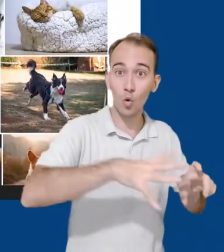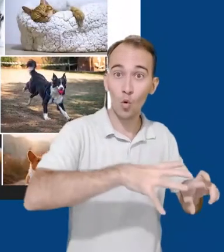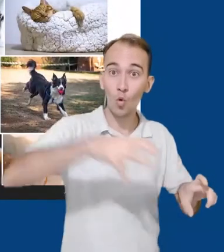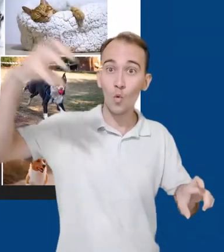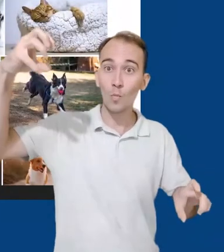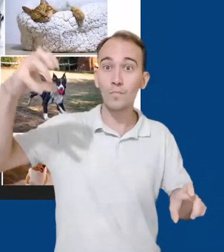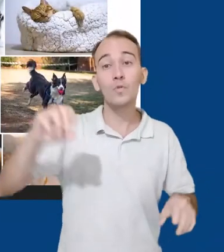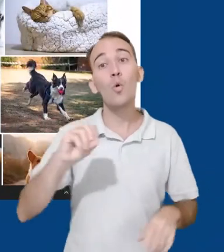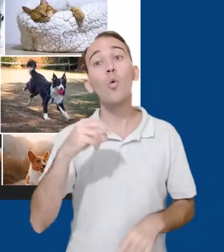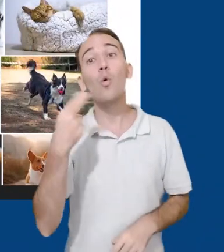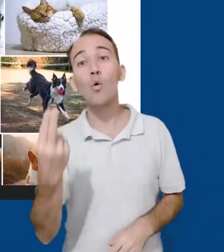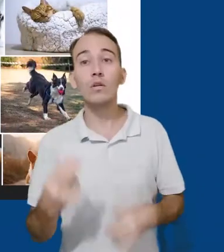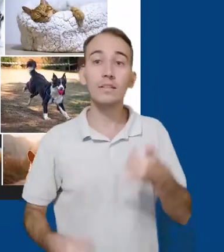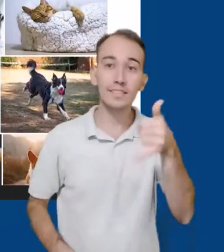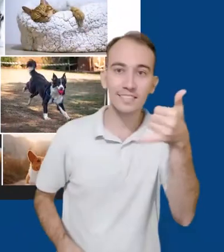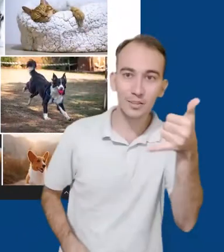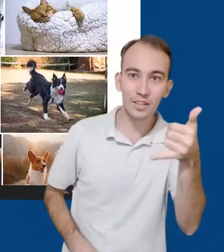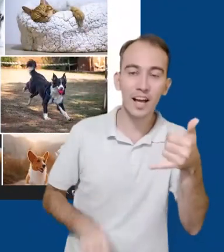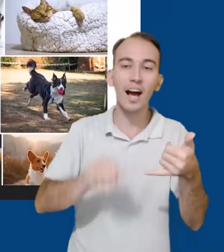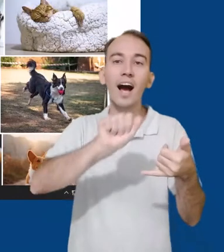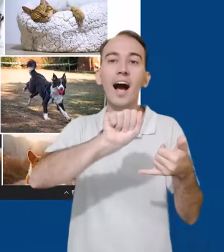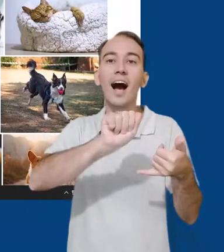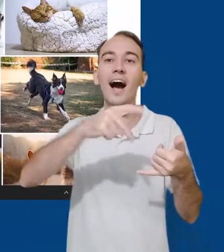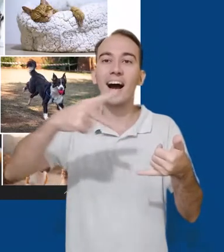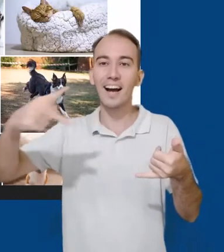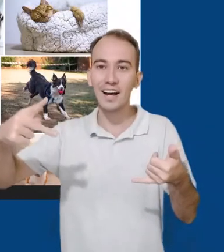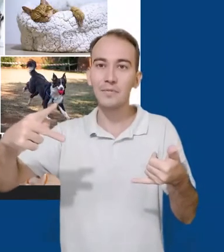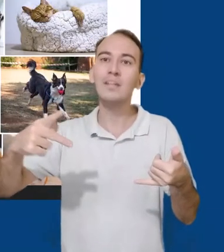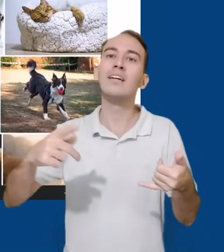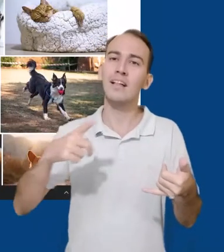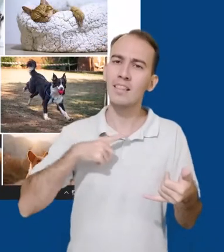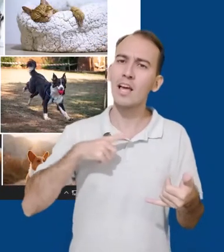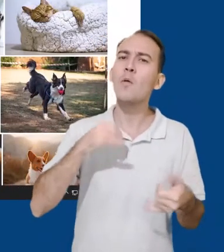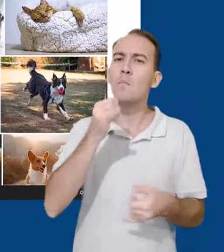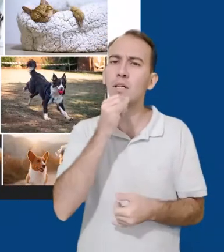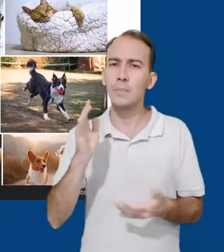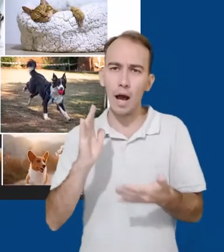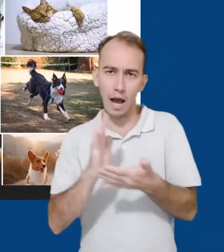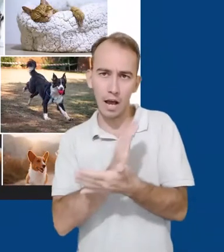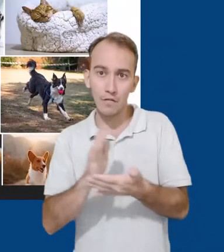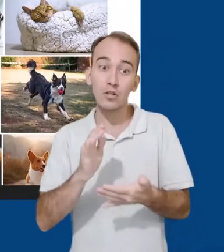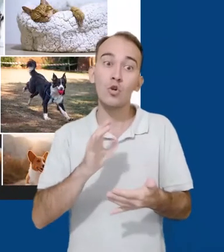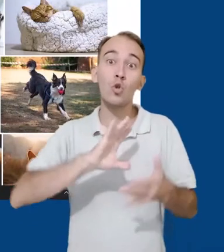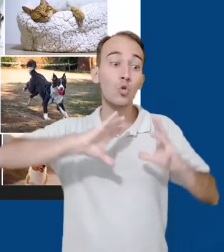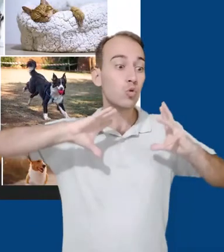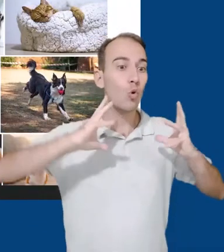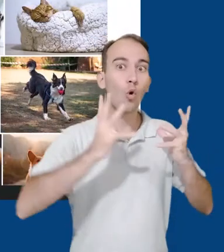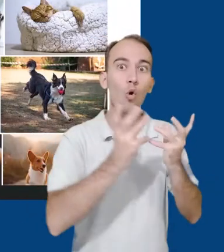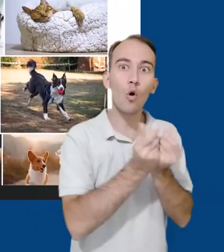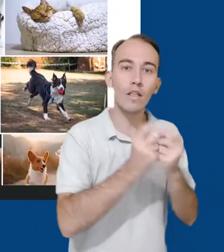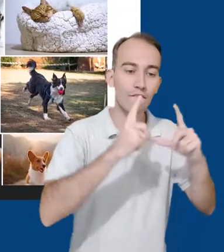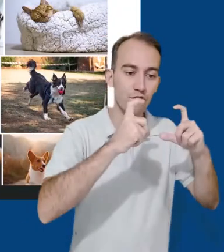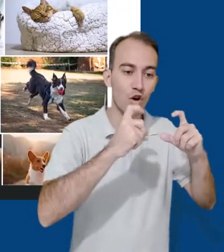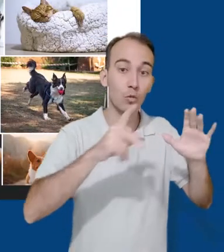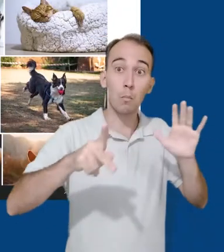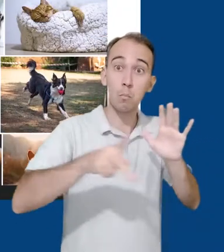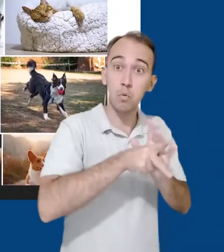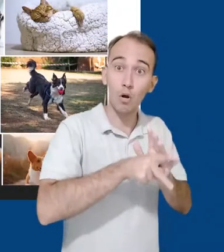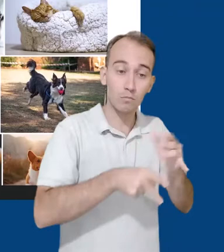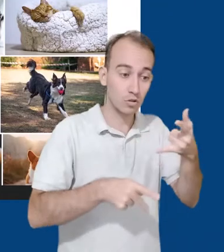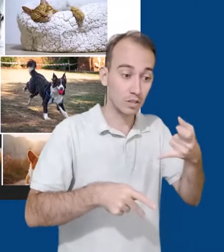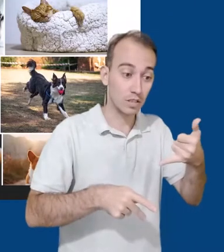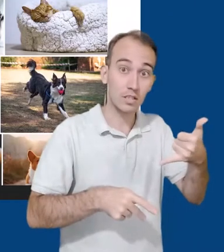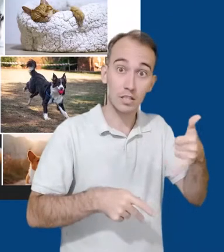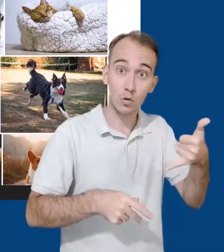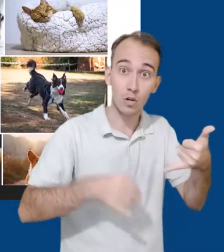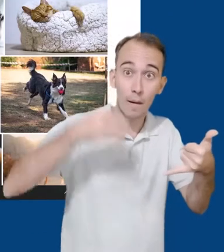utilizando o aplicativo no celular, é possível configurar o backup automático de todas as imagens do dispositivo.